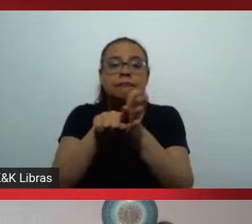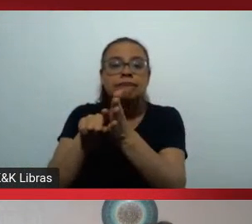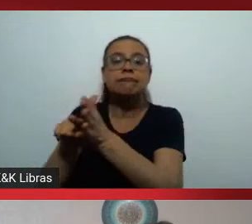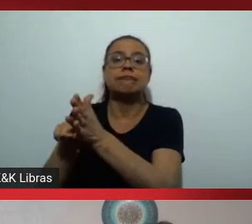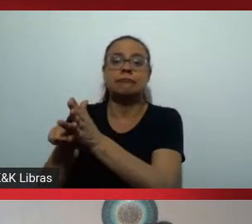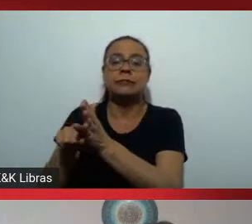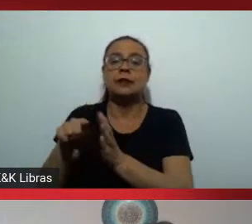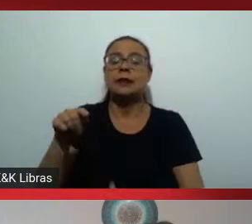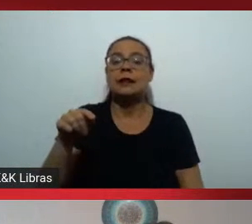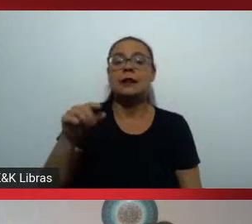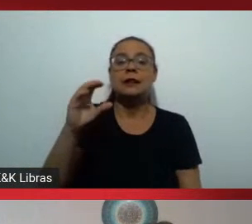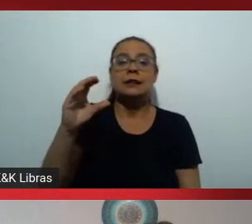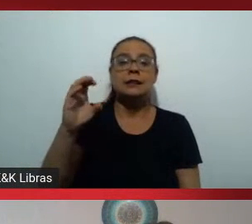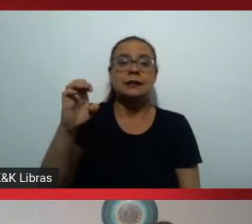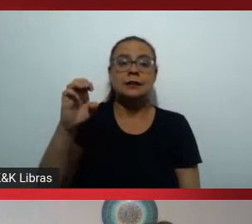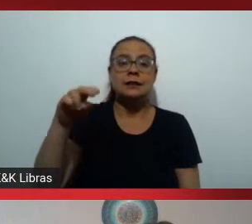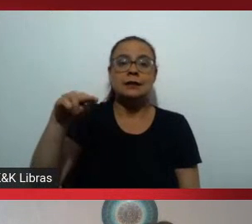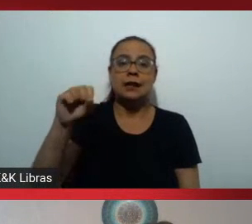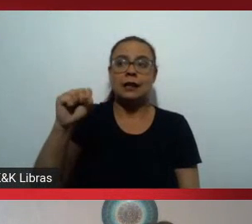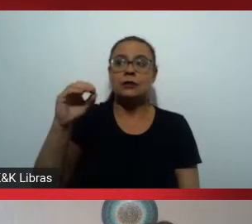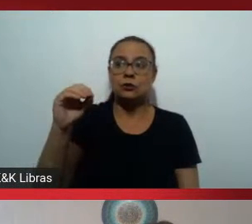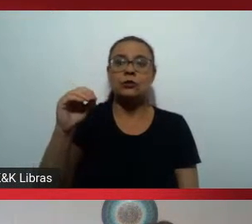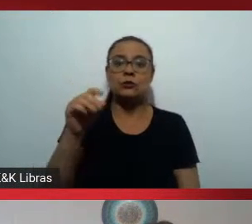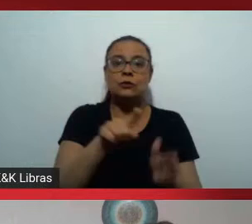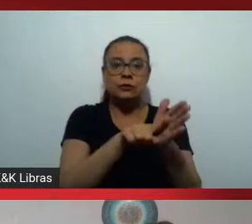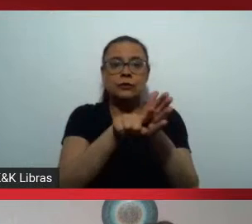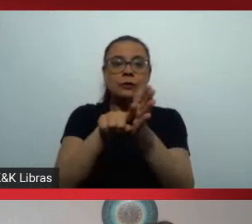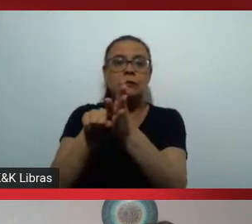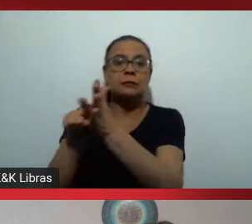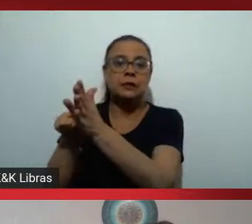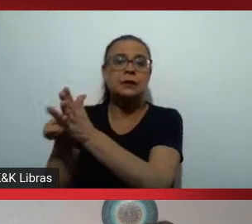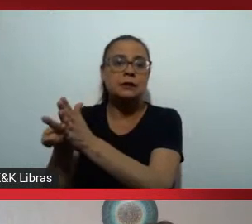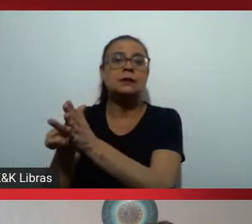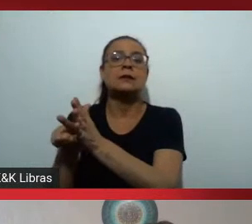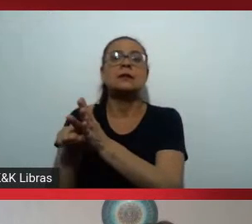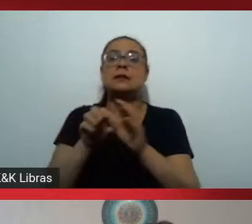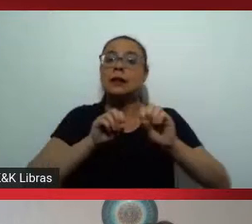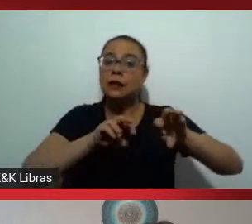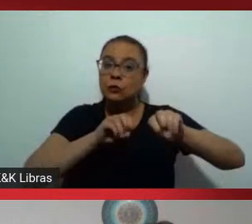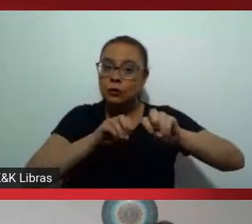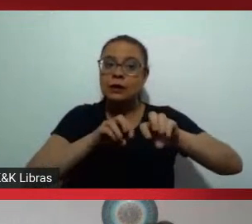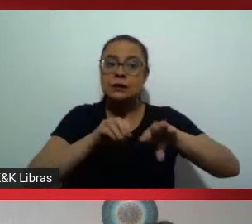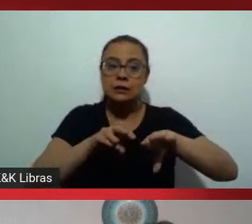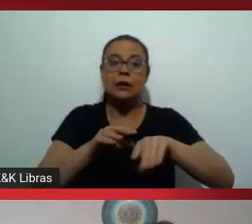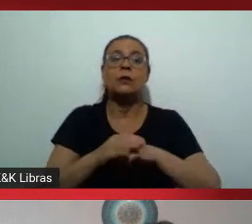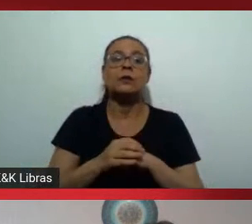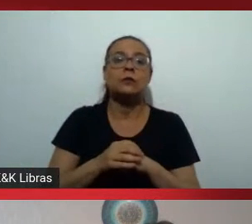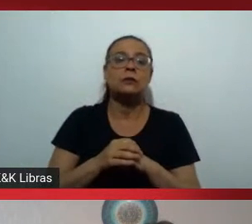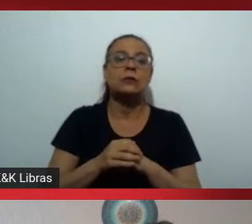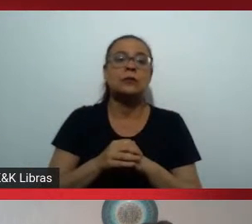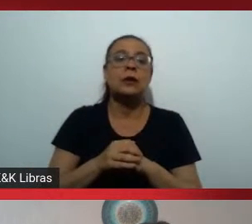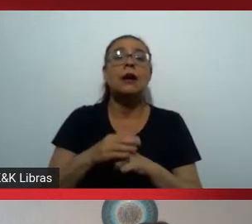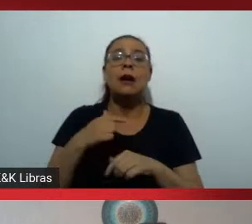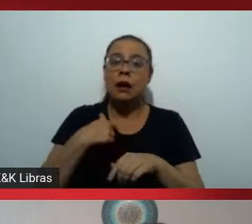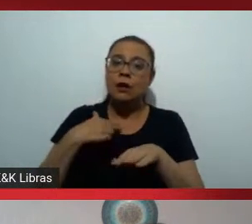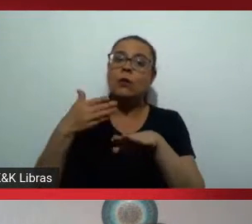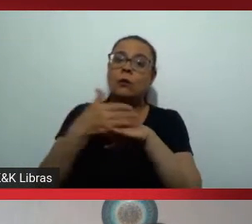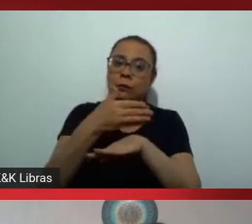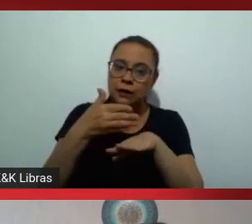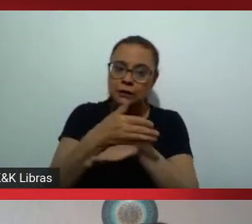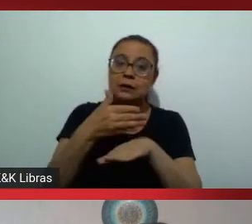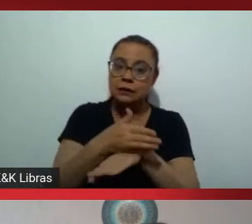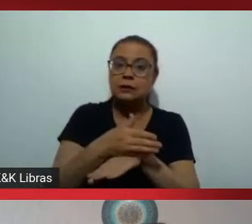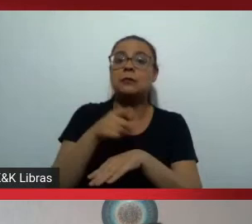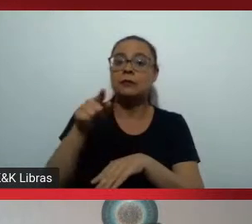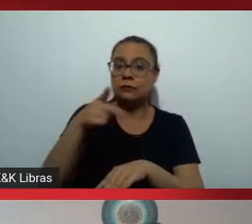O censo é uma ferramenta desenvolvida pelo Instituto Nacional de Pesquisas Educacionais, em qual eu faço parte como avaliador, como você citou